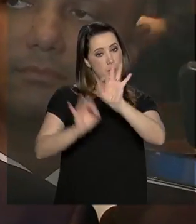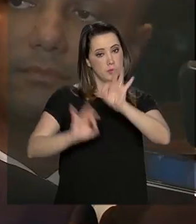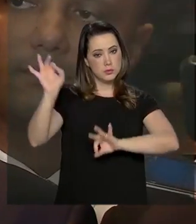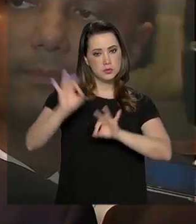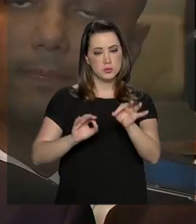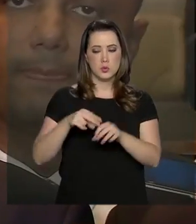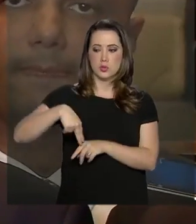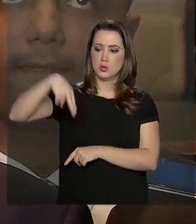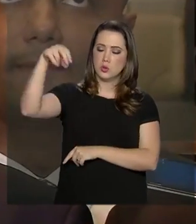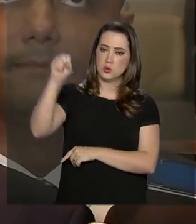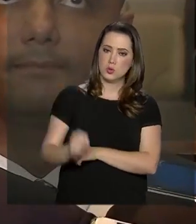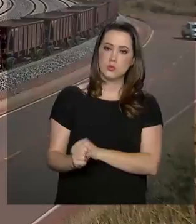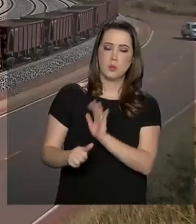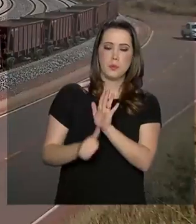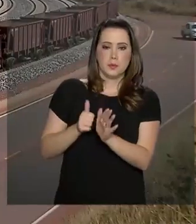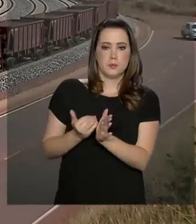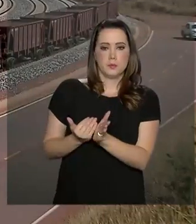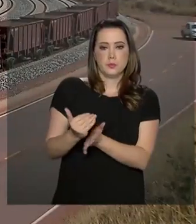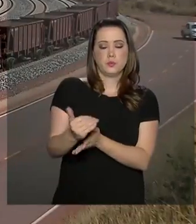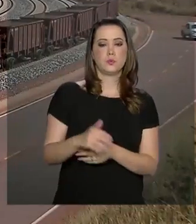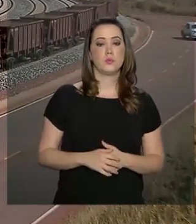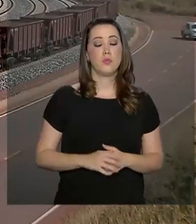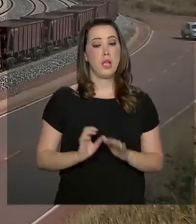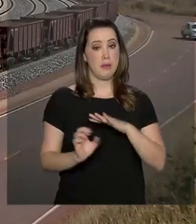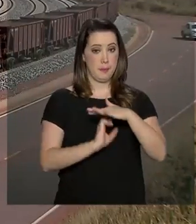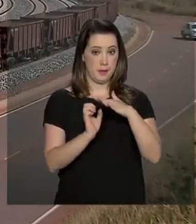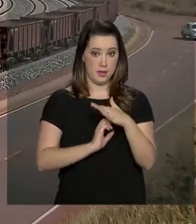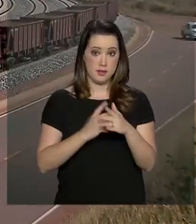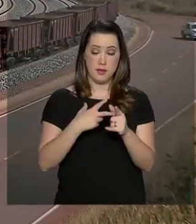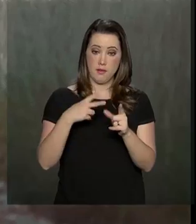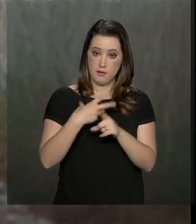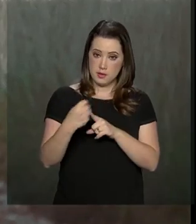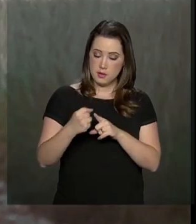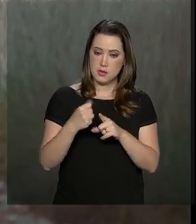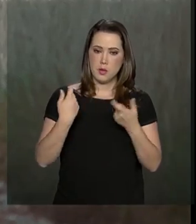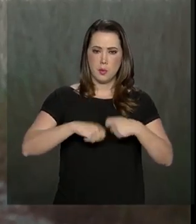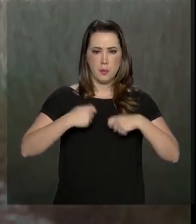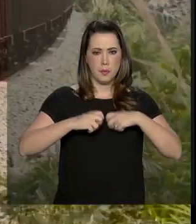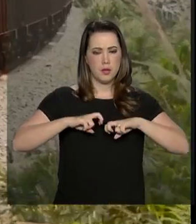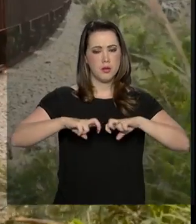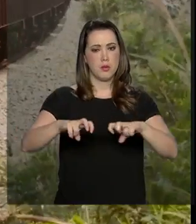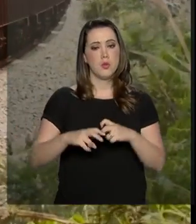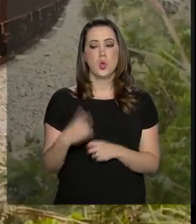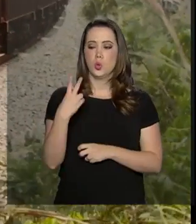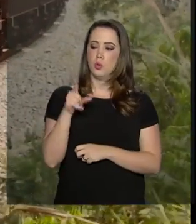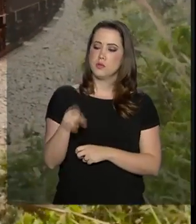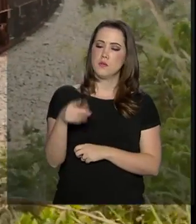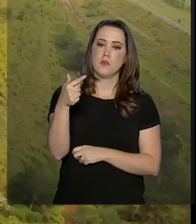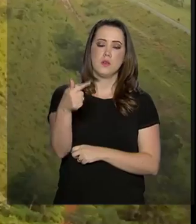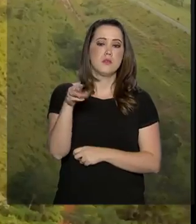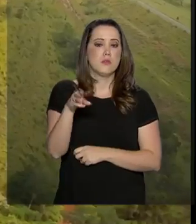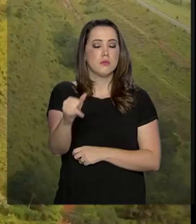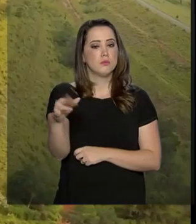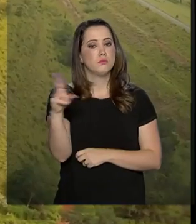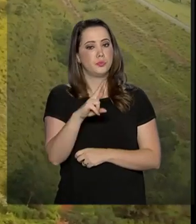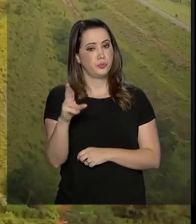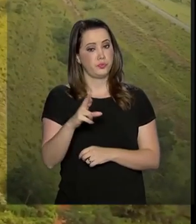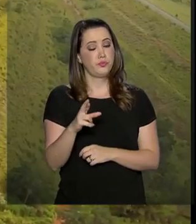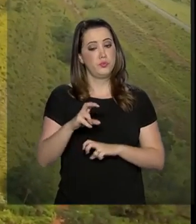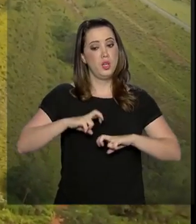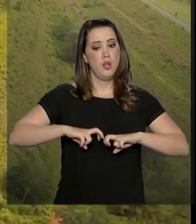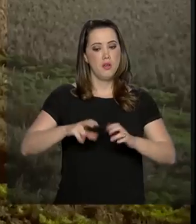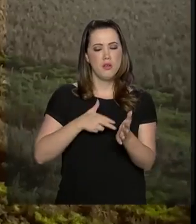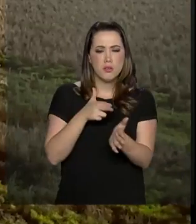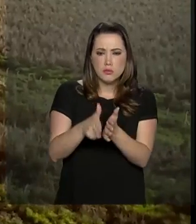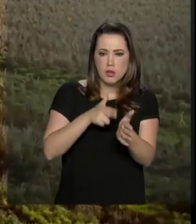e a Norte Sul era só o primeiro passo. A empresa vencedora terá de fazer investimentos da ordem de 2,7 bilhões de reais. A Ferrovia